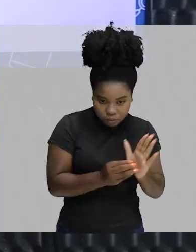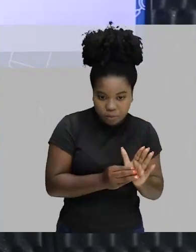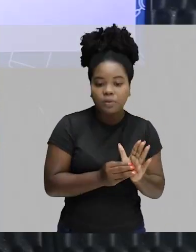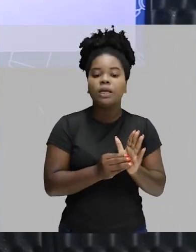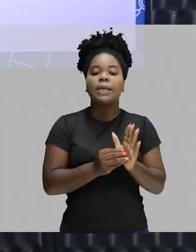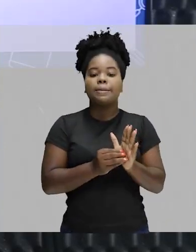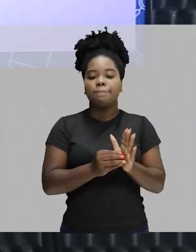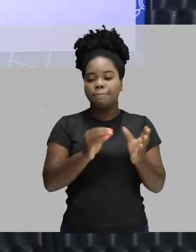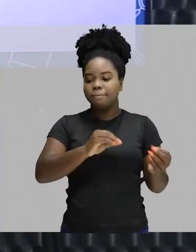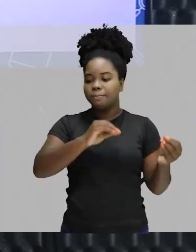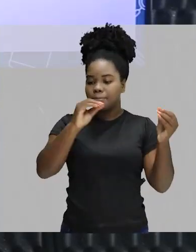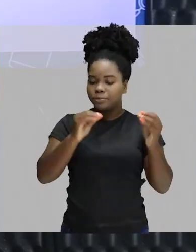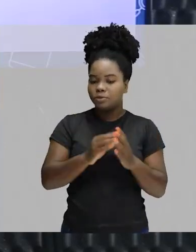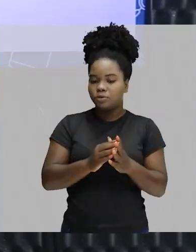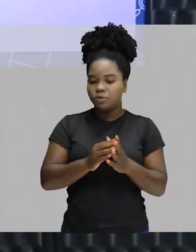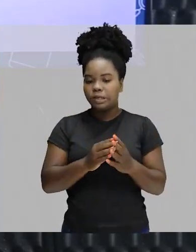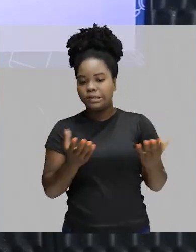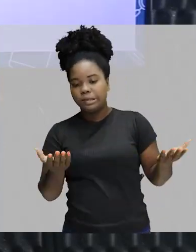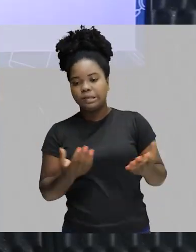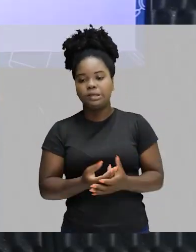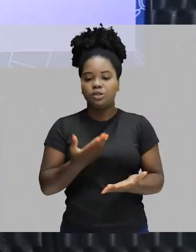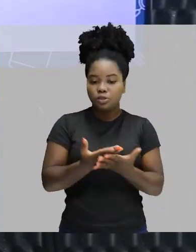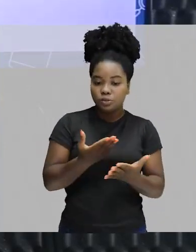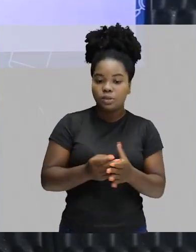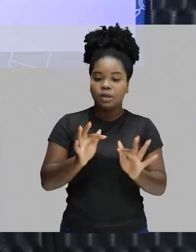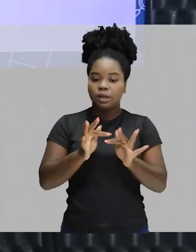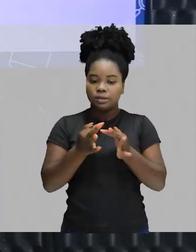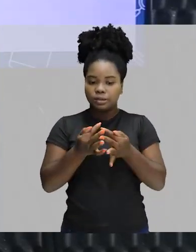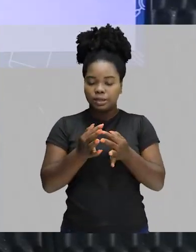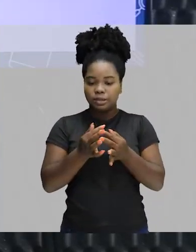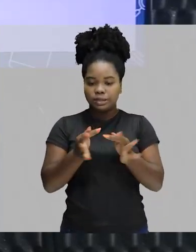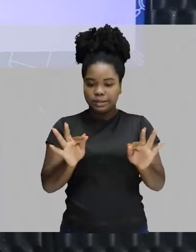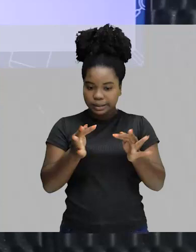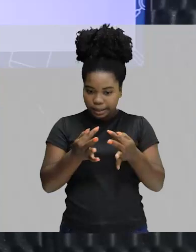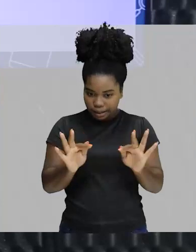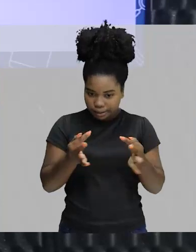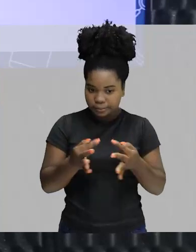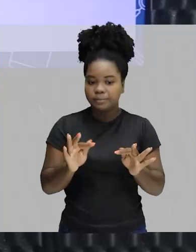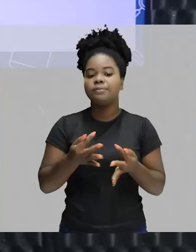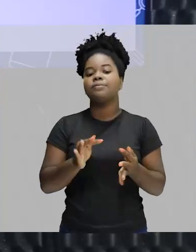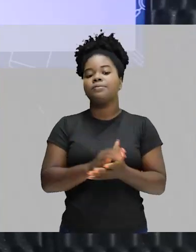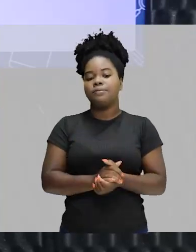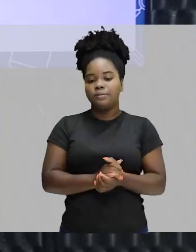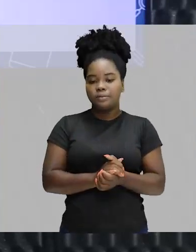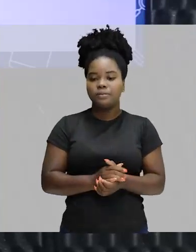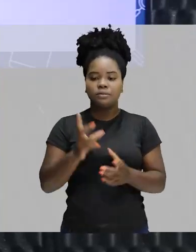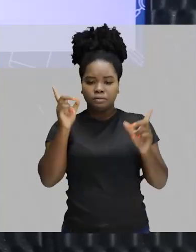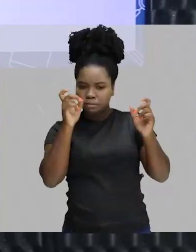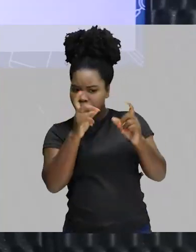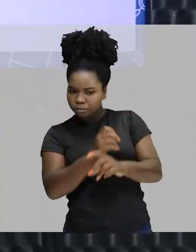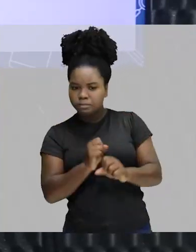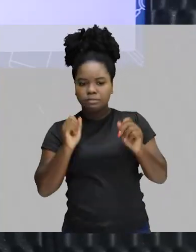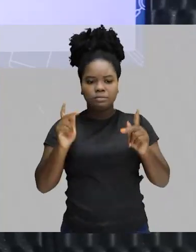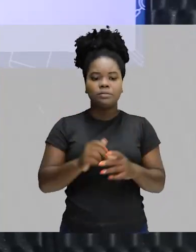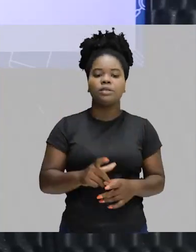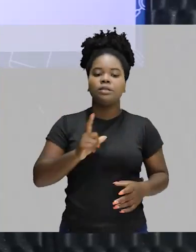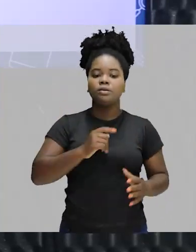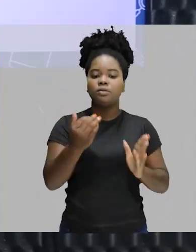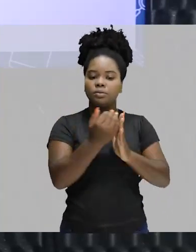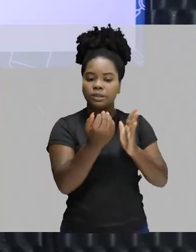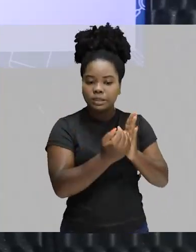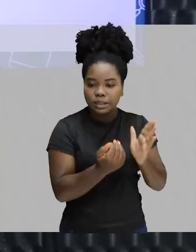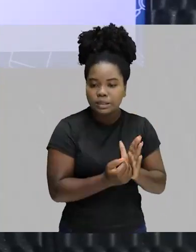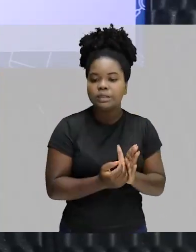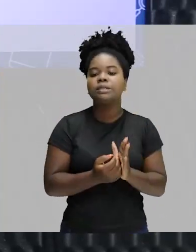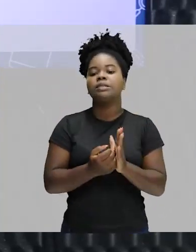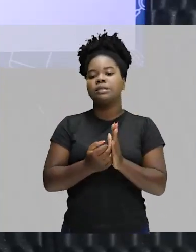para a sintaxe, vocês não terem nenhuma dificuldade. Então relembrando aí as classes gramaticais variáveis, o substantivo,